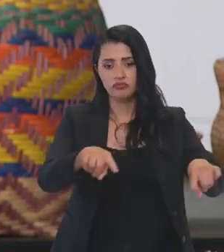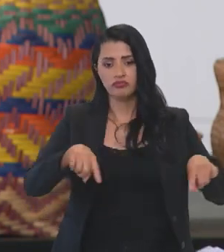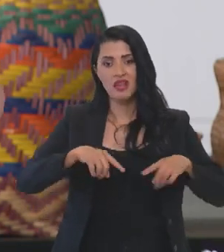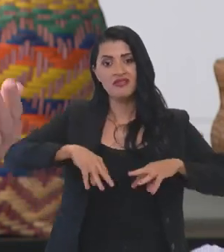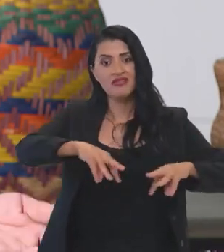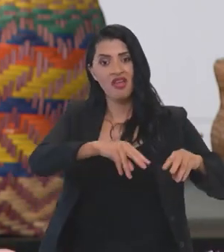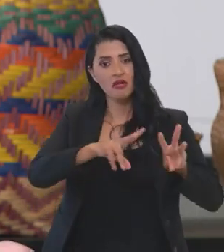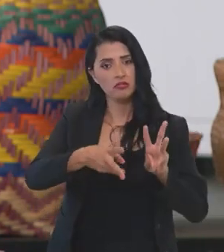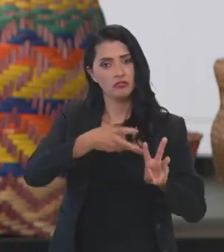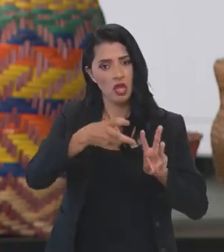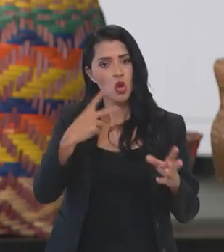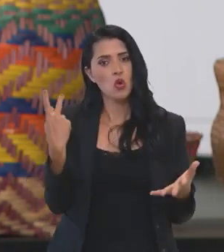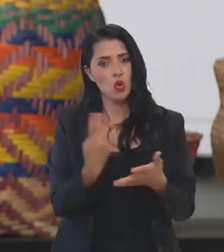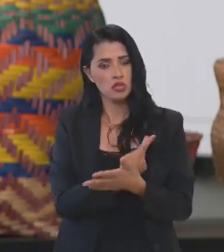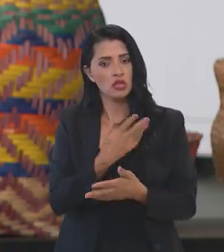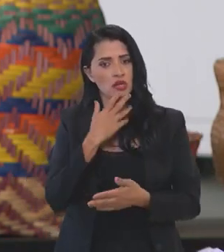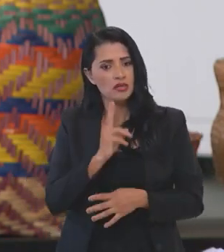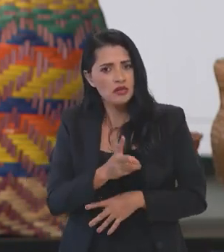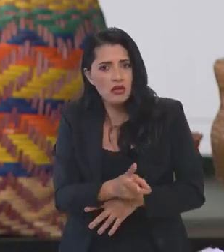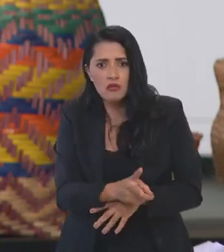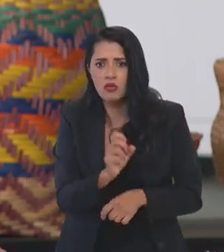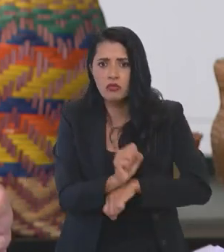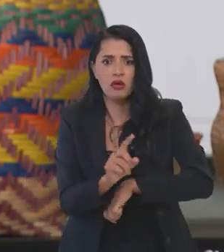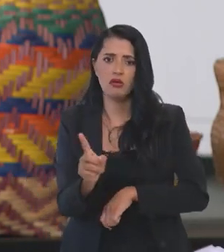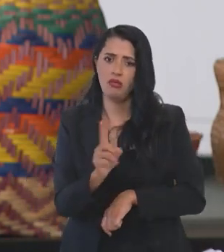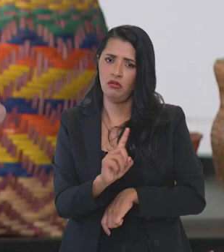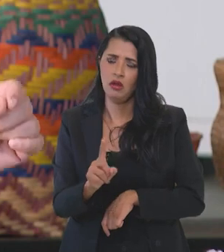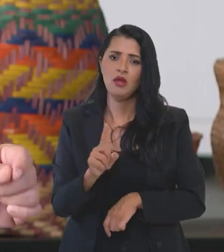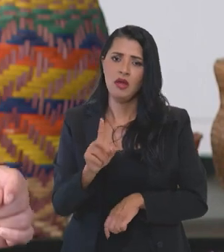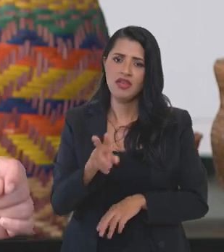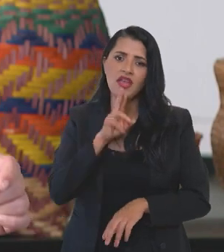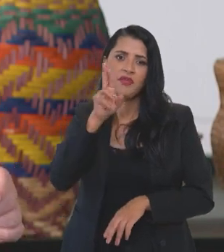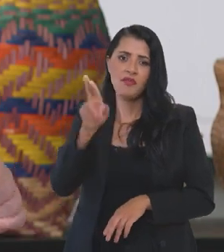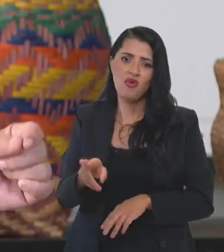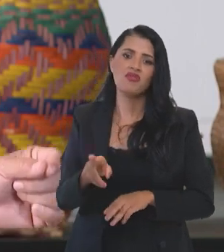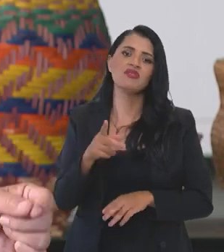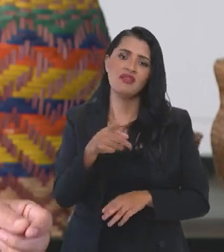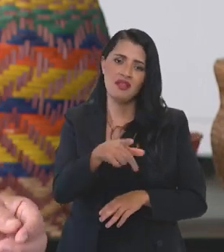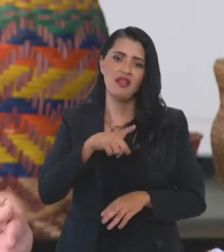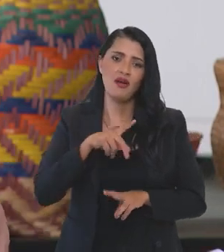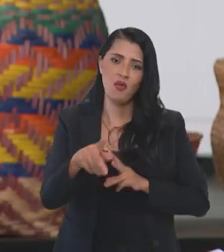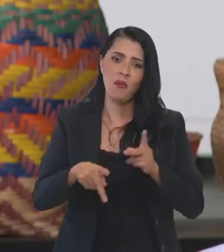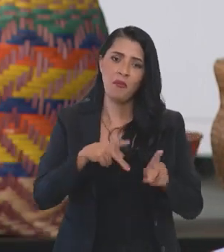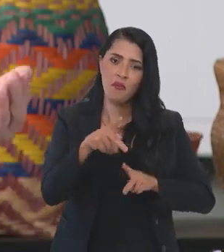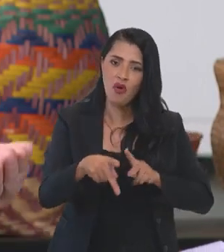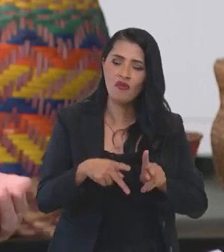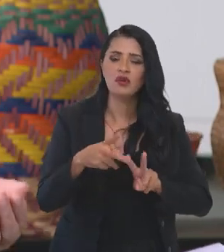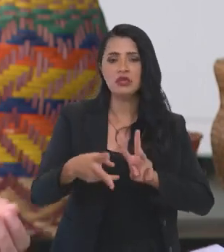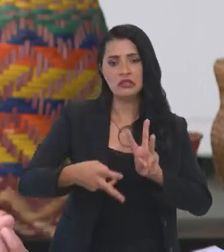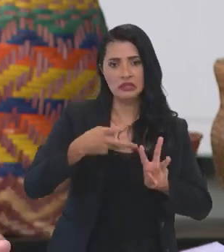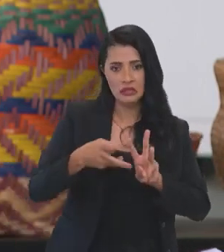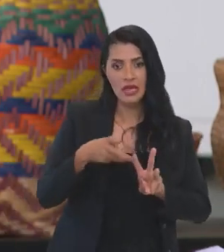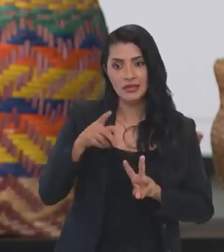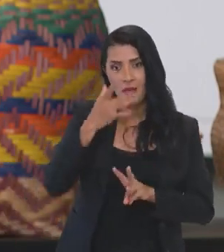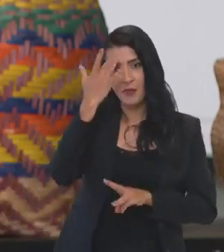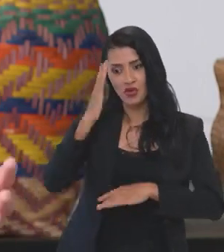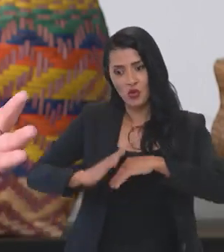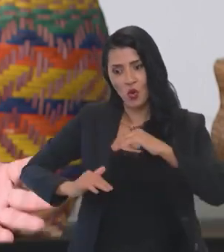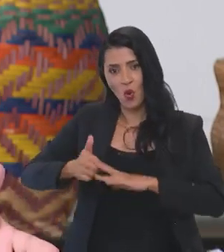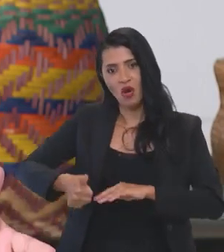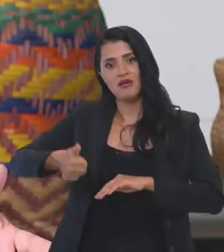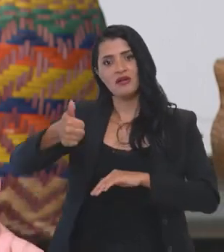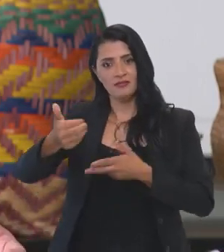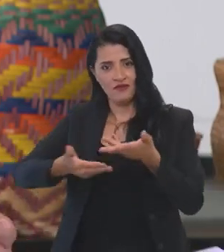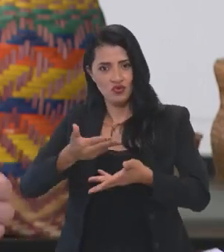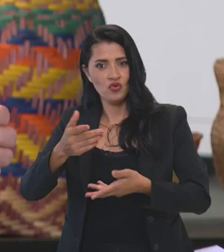das terras indígenas ocorra de forma mais permanente e, assim, poder dar resposta aos povos indígenas. Então, o que os servidores têm feito